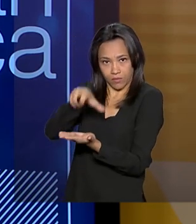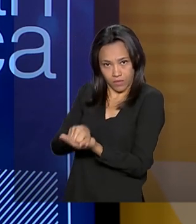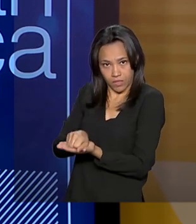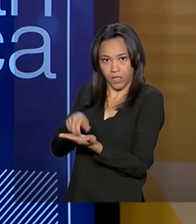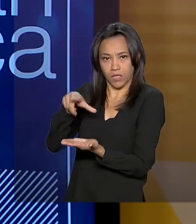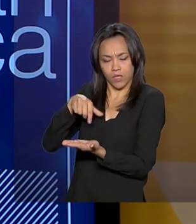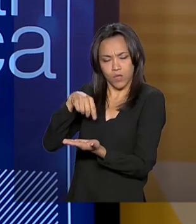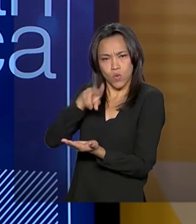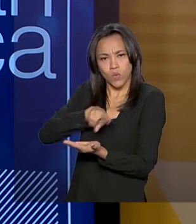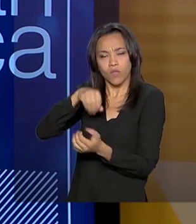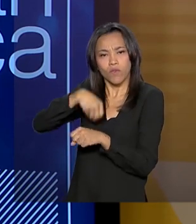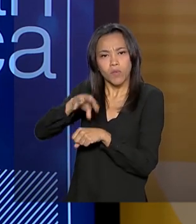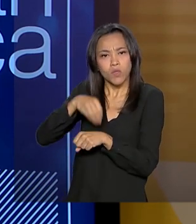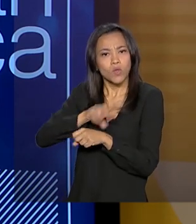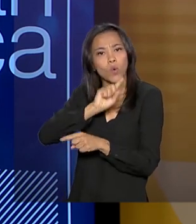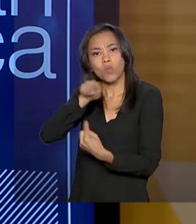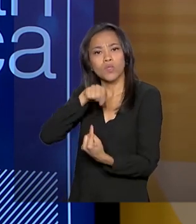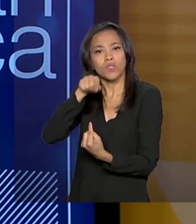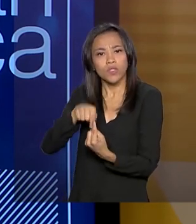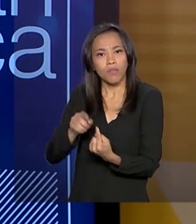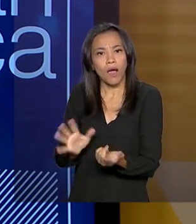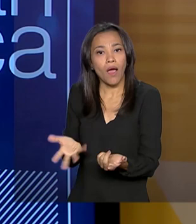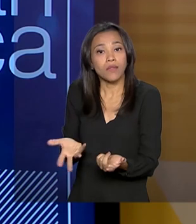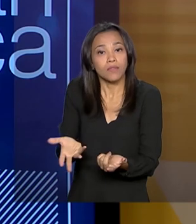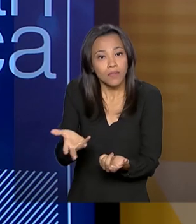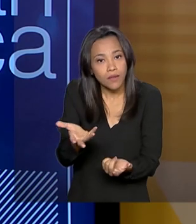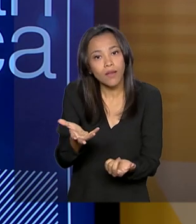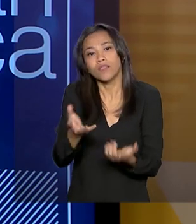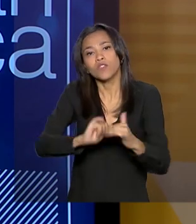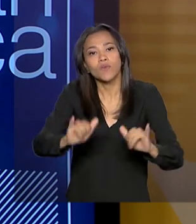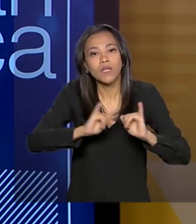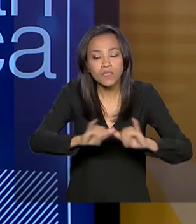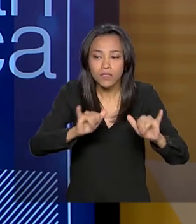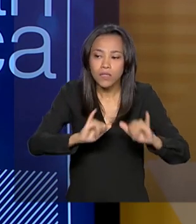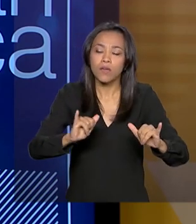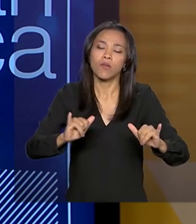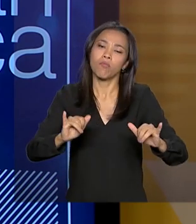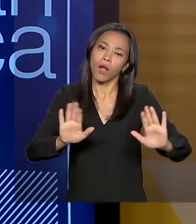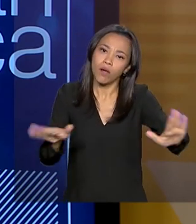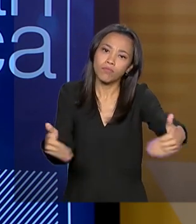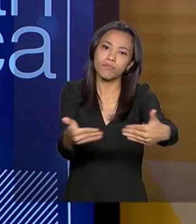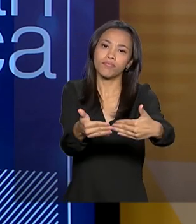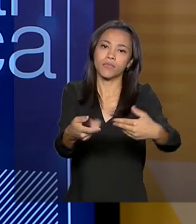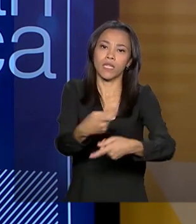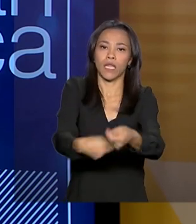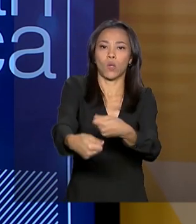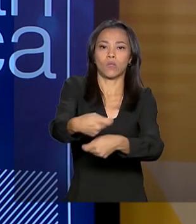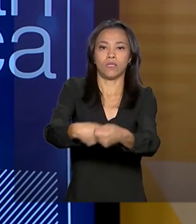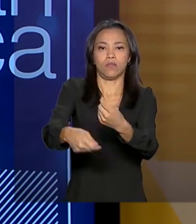para dinamizar essas campanhas de renegociação de dívidas.